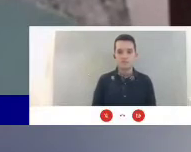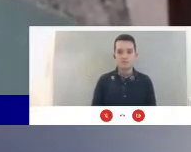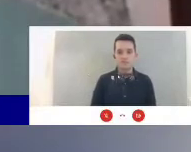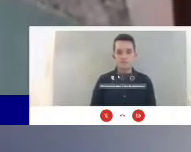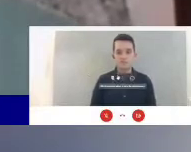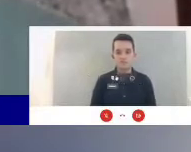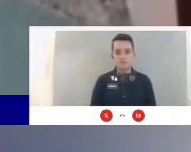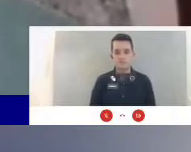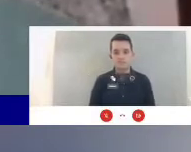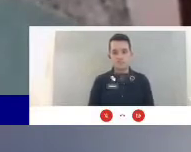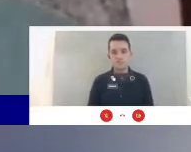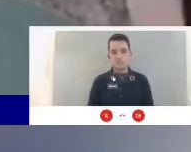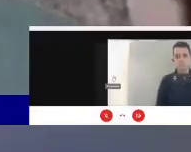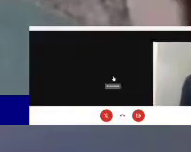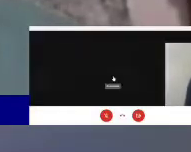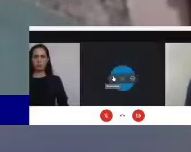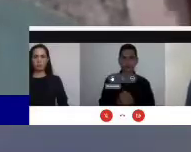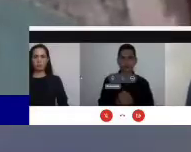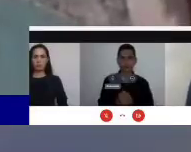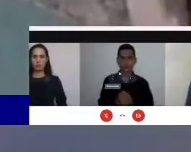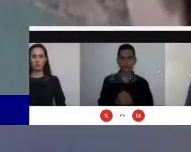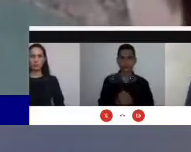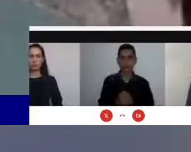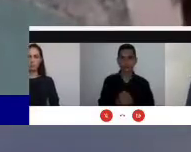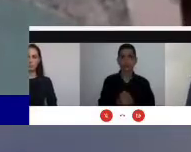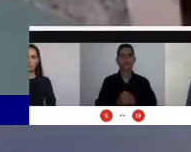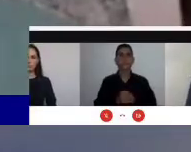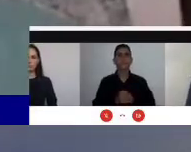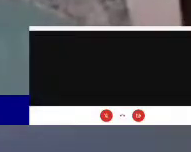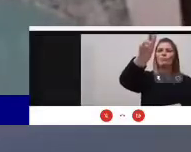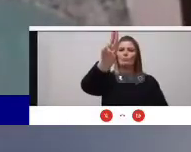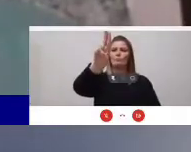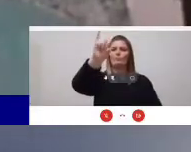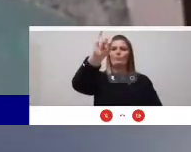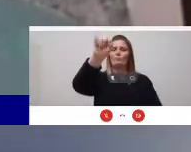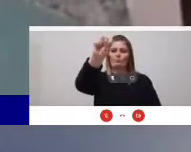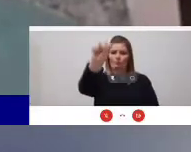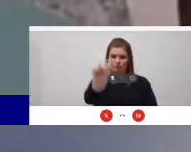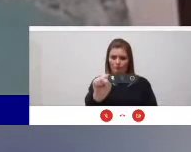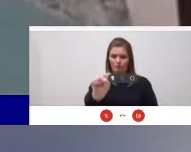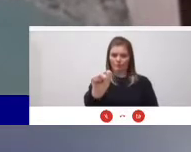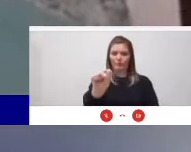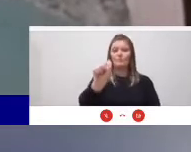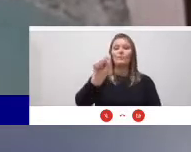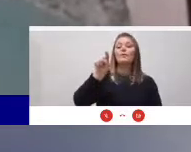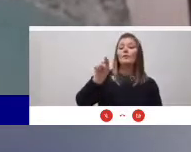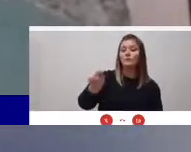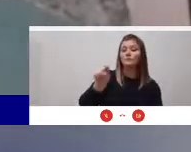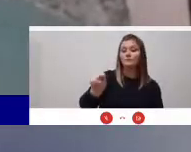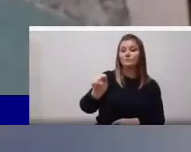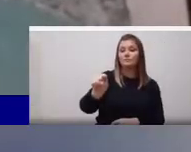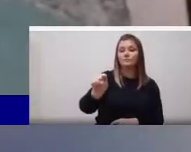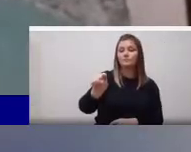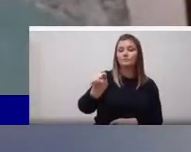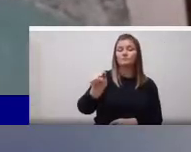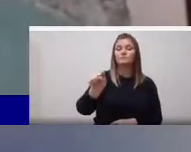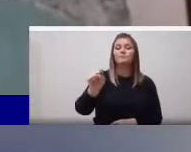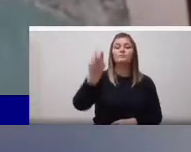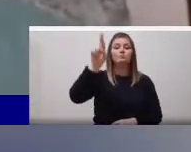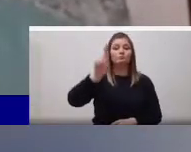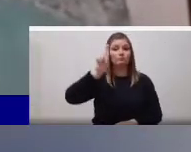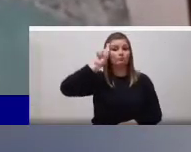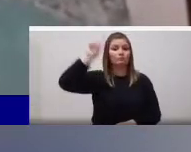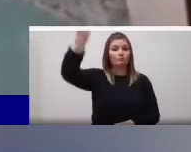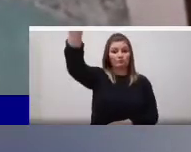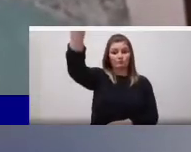estar convidando o doutor Luiz Vicente Garcia. O doutor Luiz é diretor